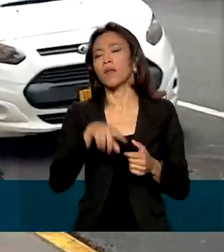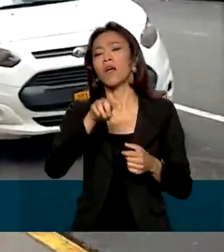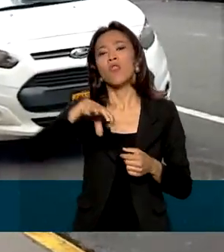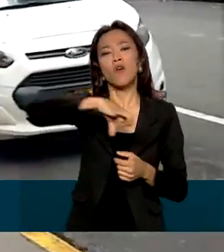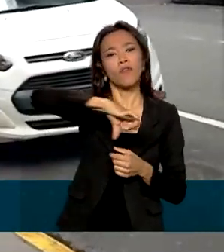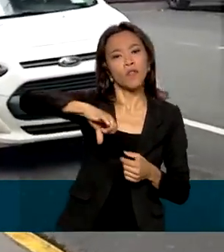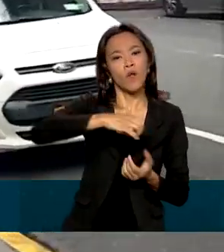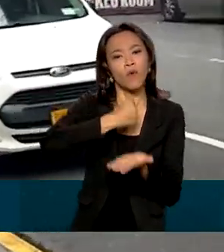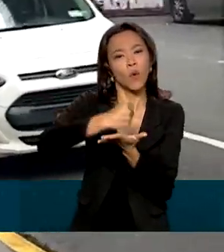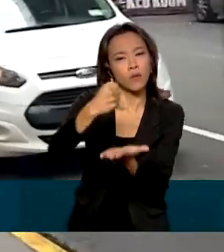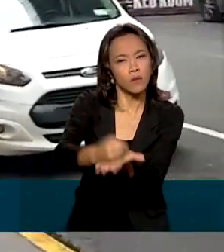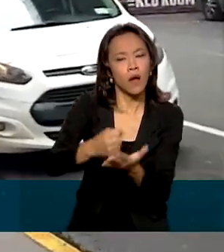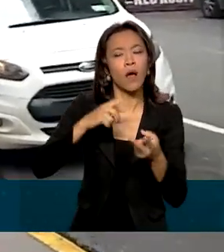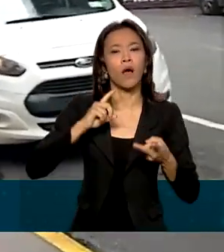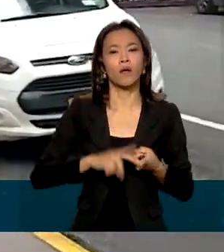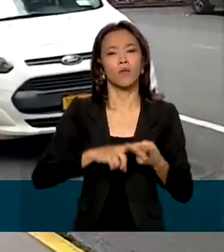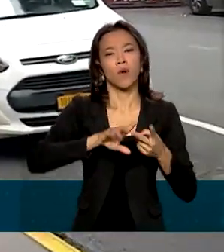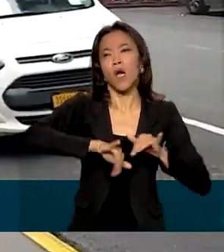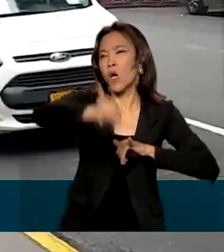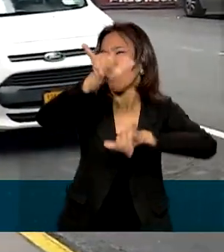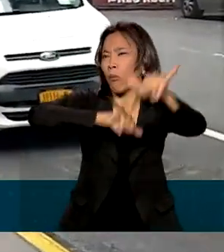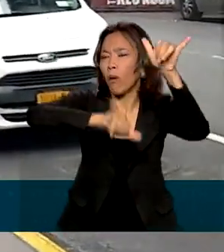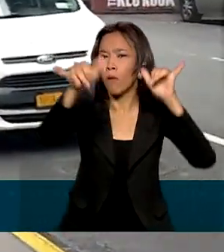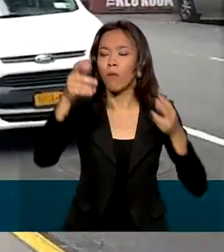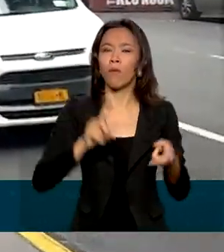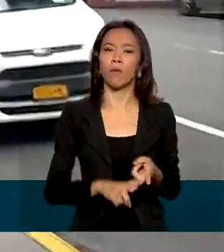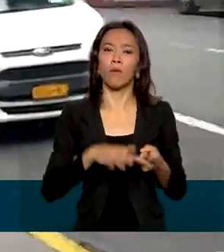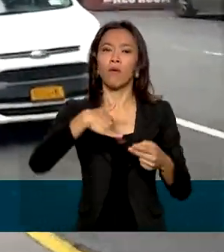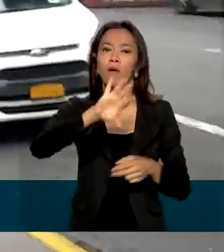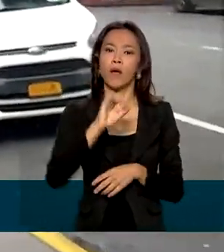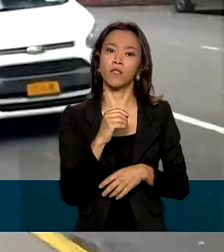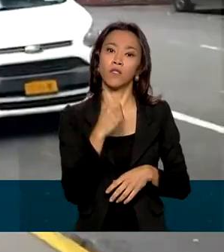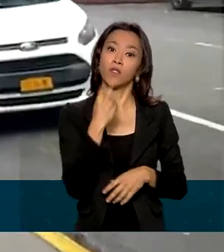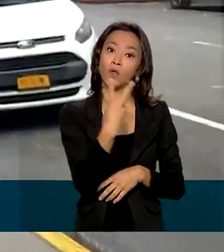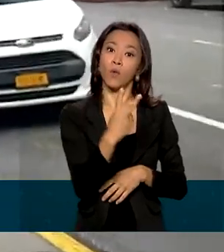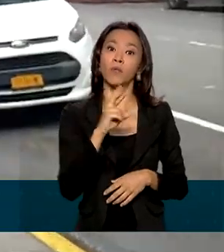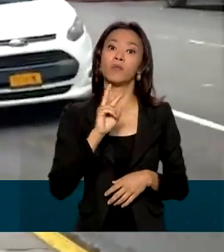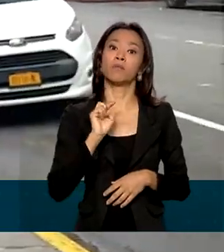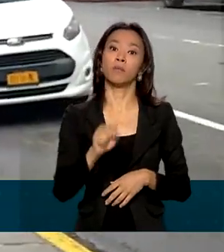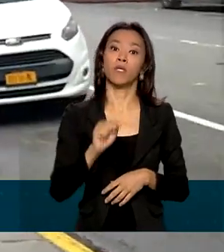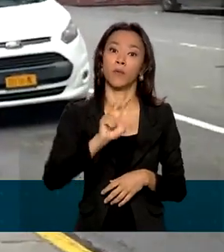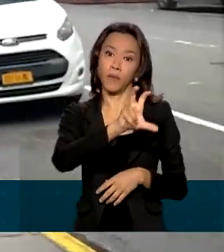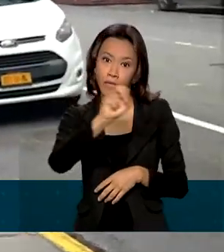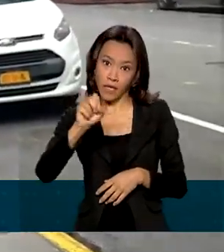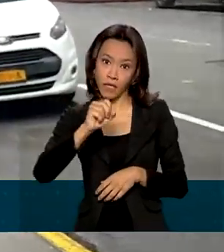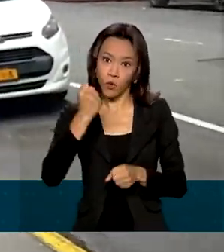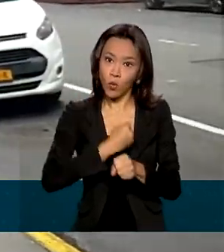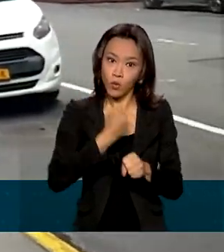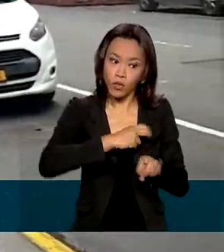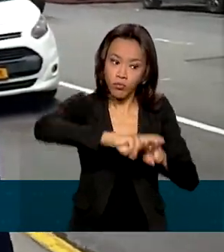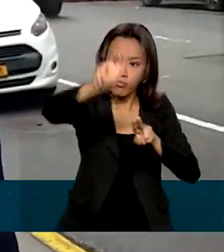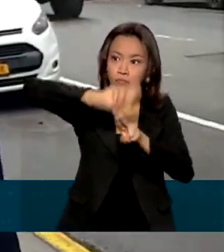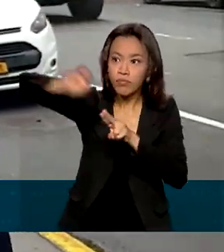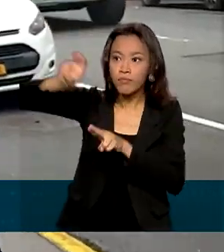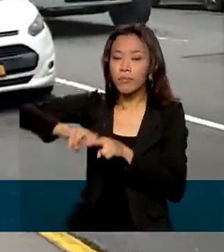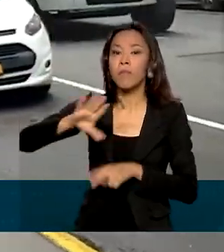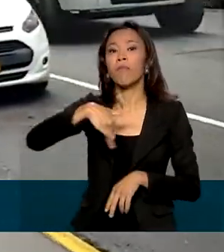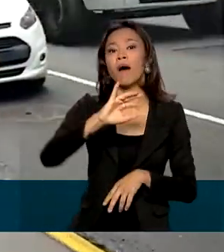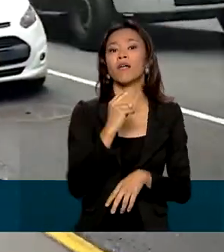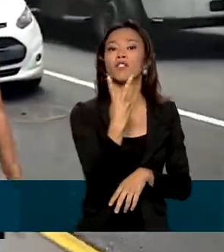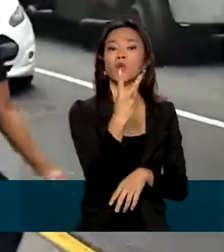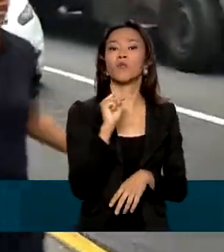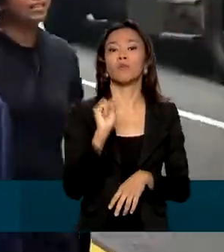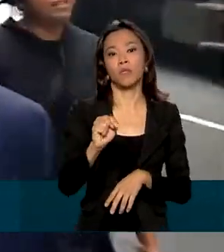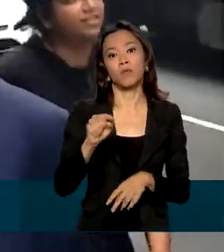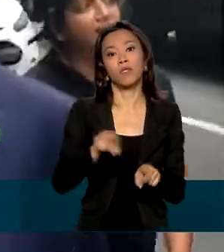99 contratos de adesão para terminais privados, mais de 2.500 quilômetros de ferrovias e também mais de 2.000 quilômetros